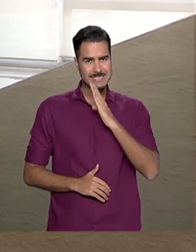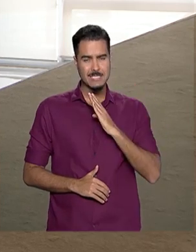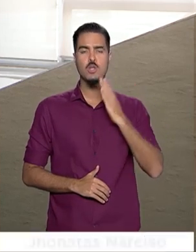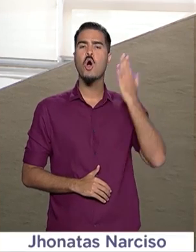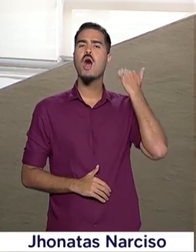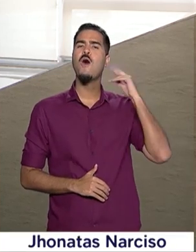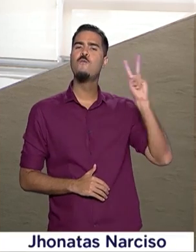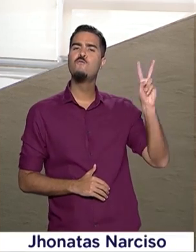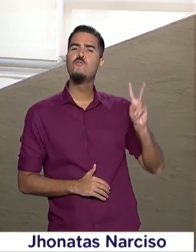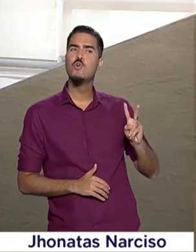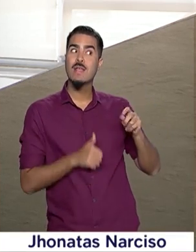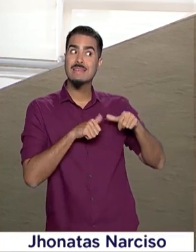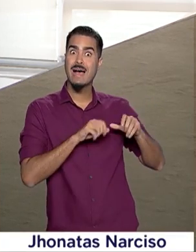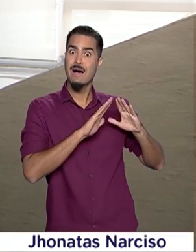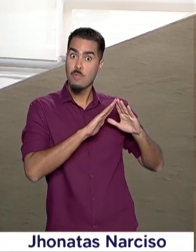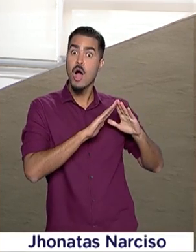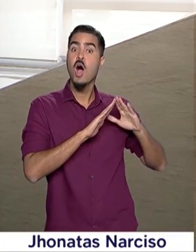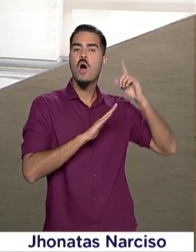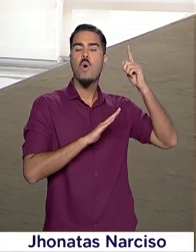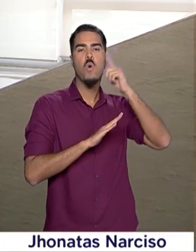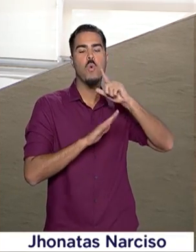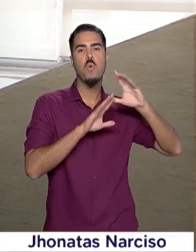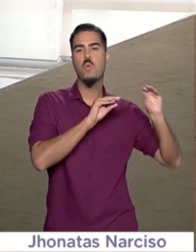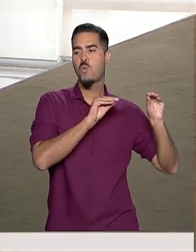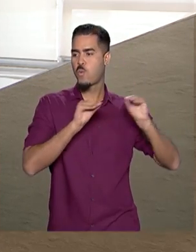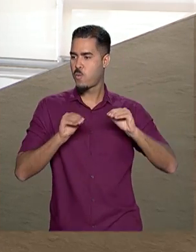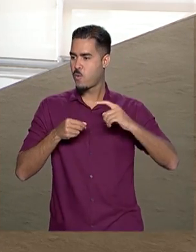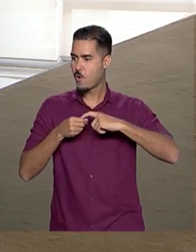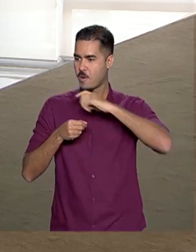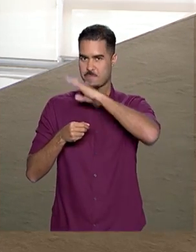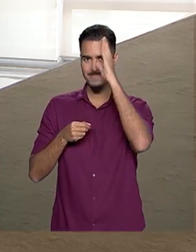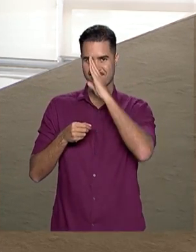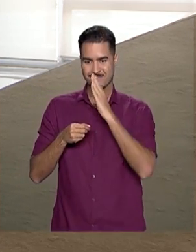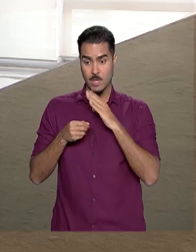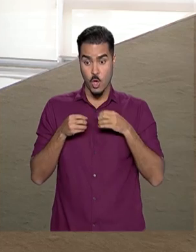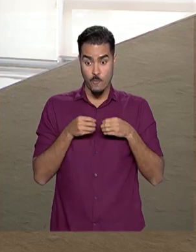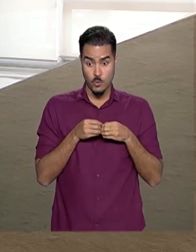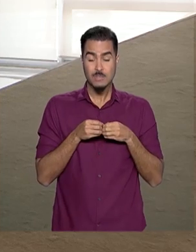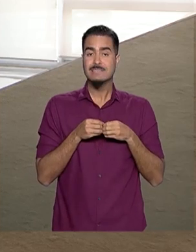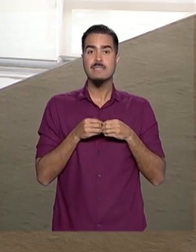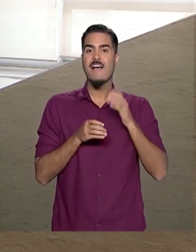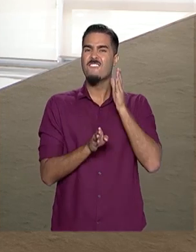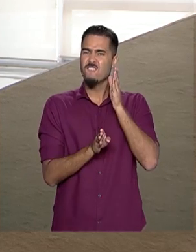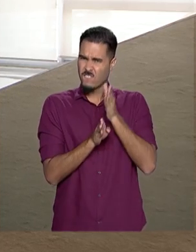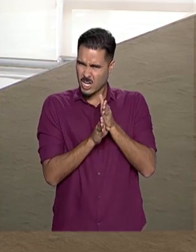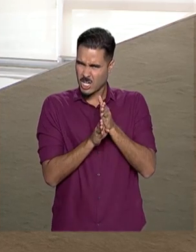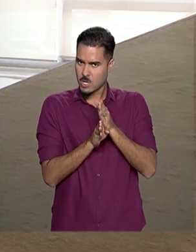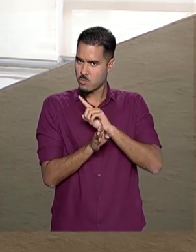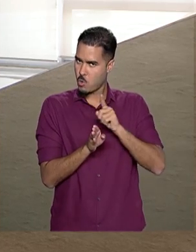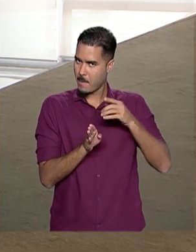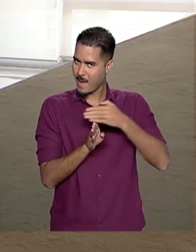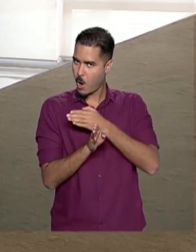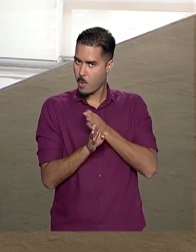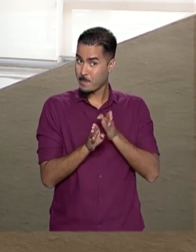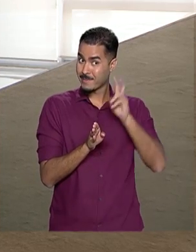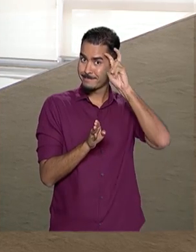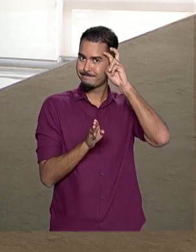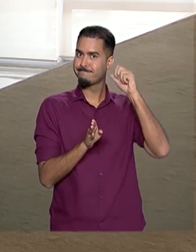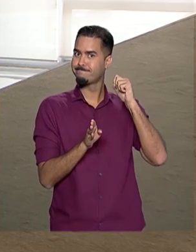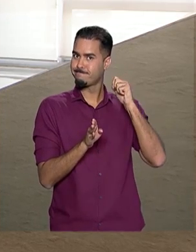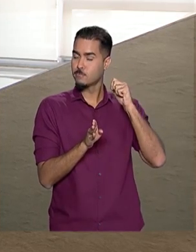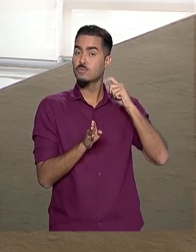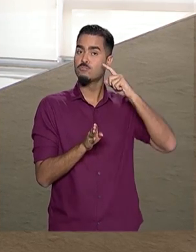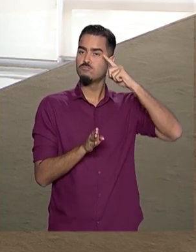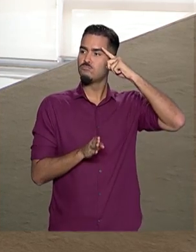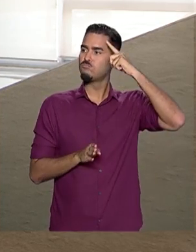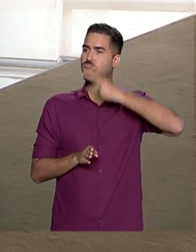na Venezuela conseguiram retornar ao Brasil. A fronteira está fechada desde a quinta-feira da semana passada por